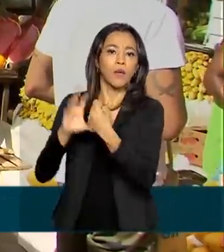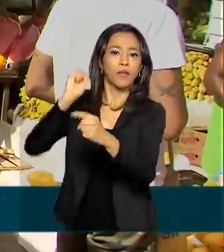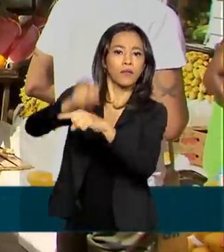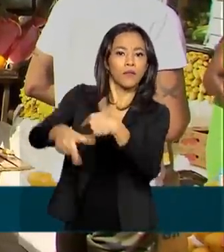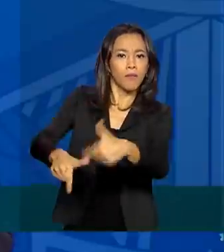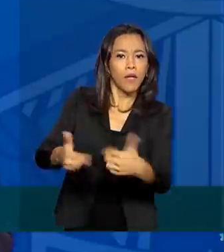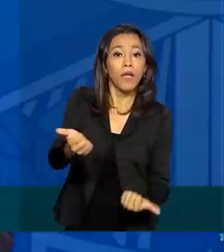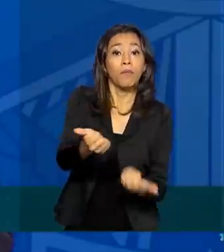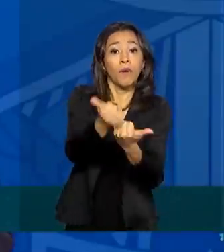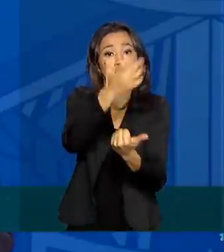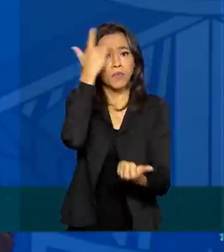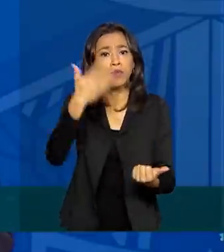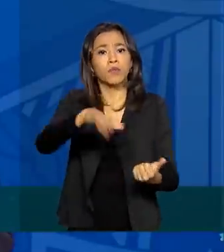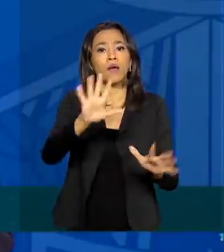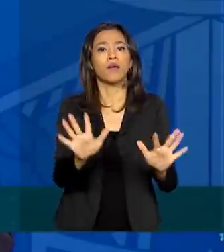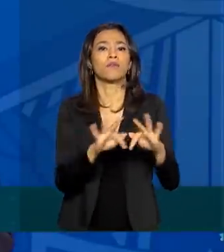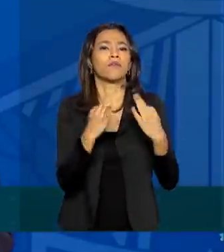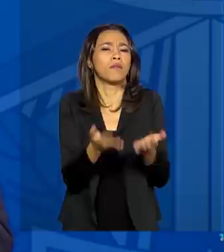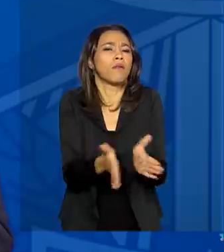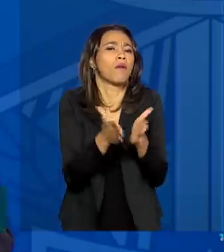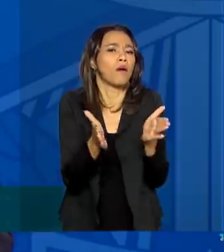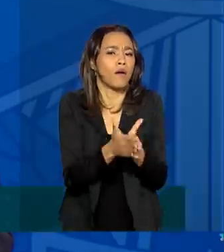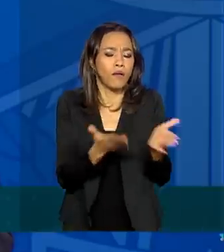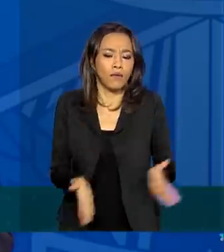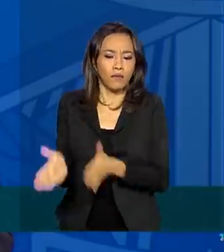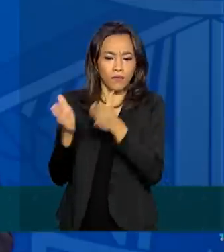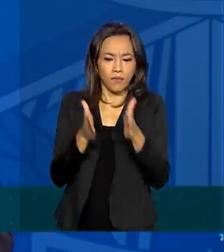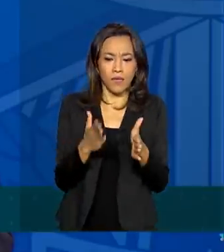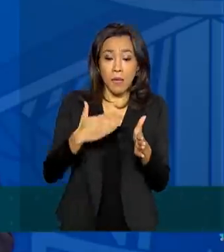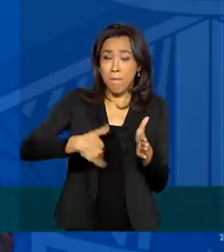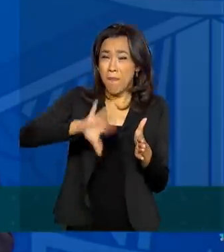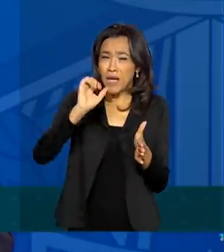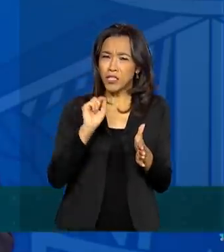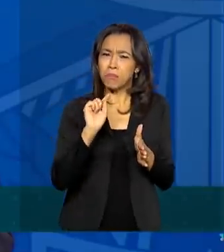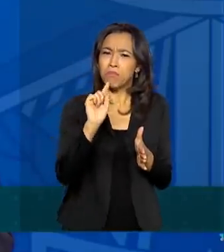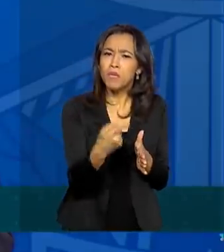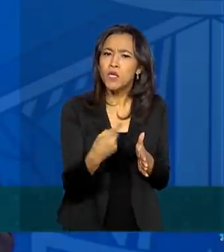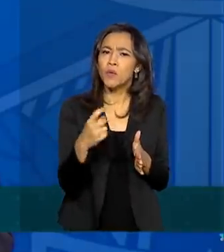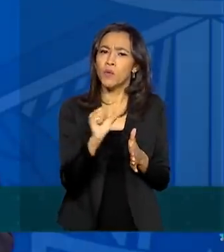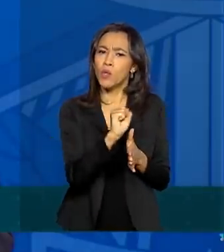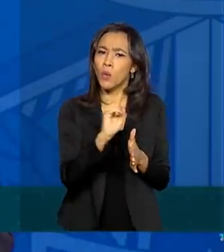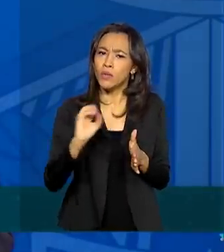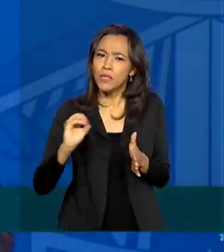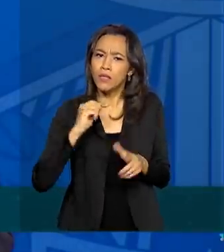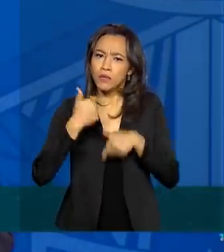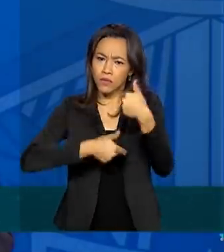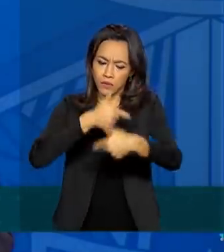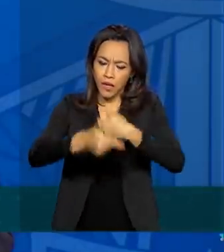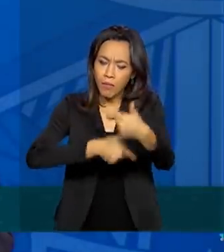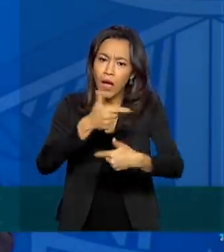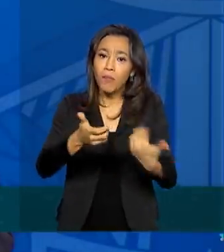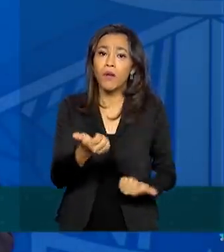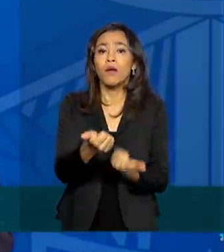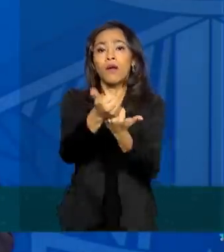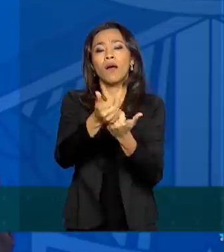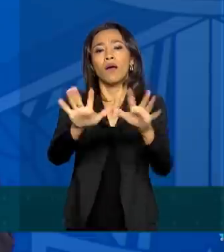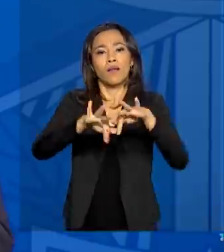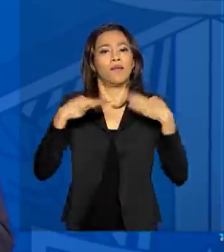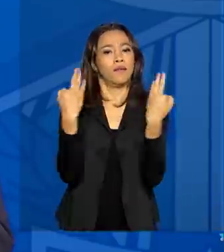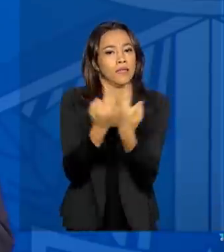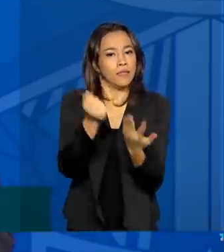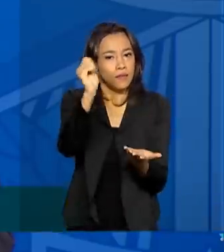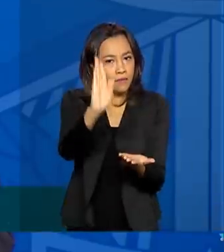vulneráveis. Nós realizamos mais de 1.800 ações para minimizar os danos das famílias brasileiras.